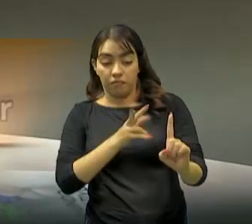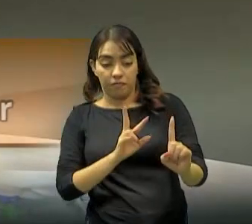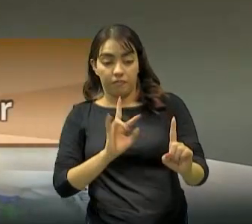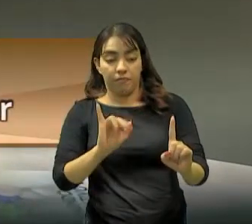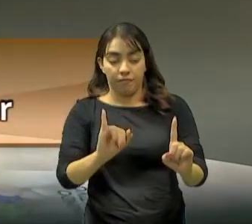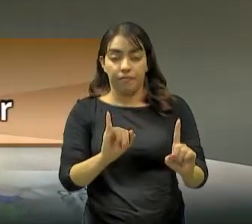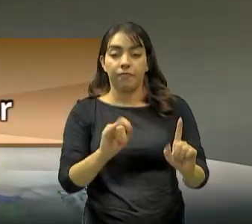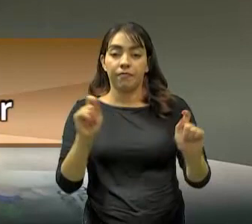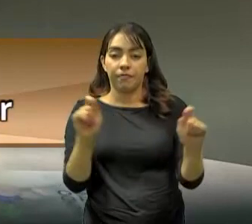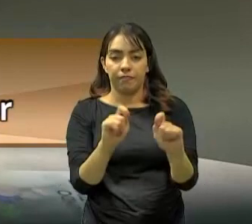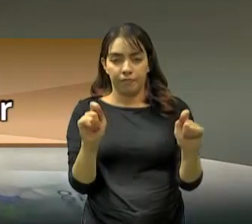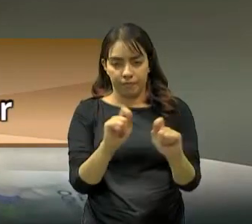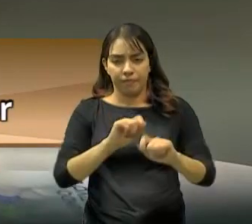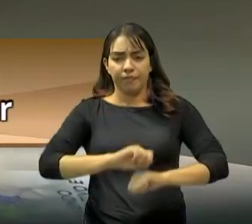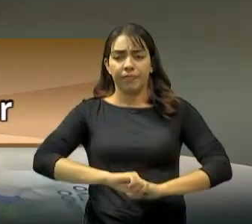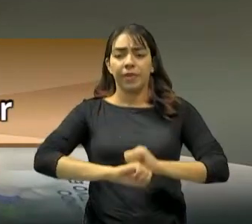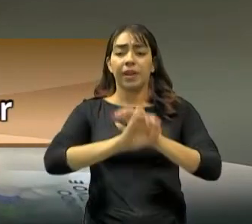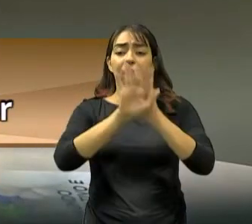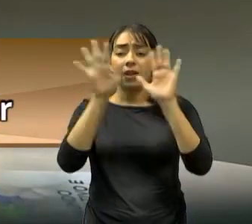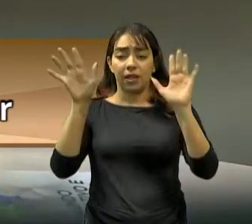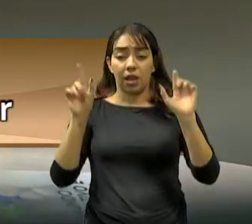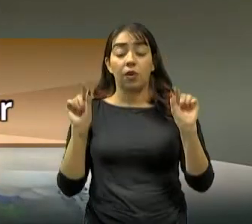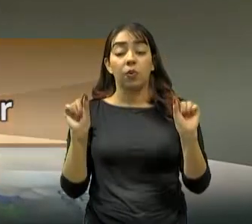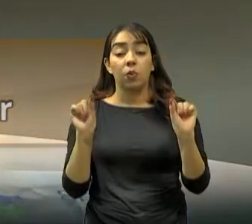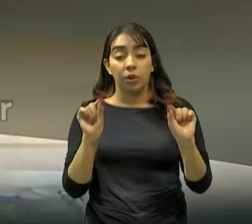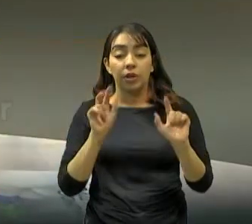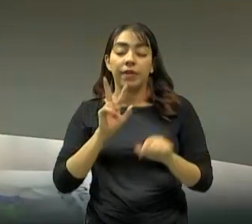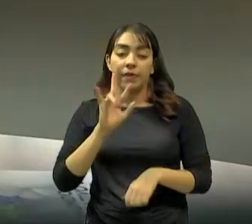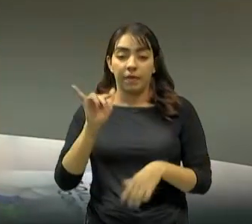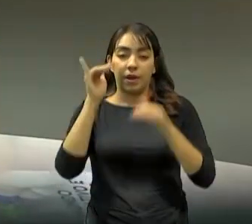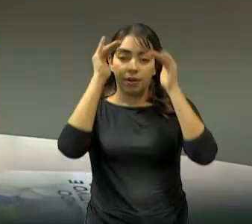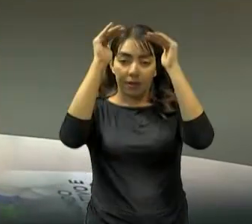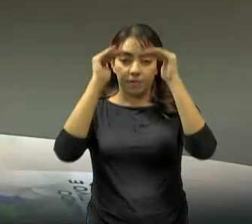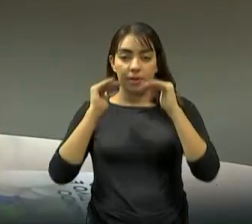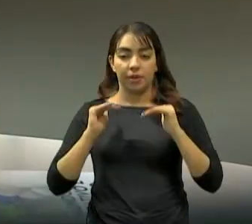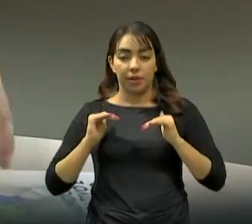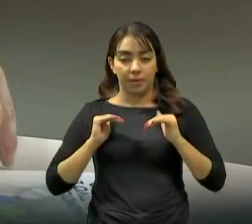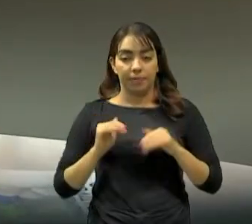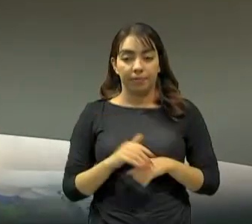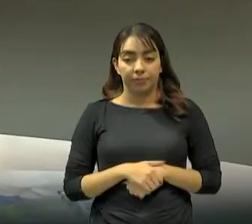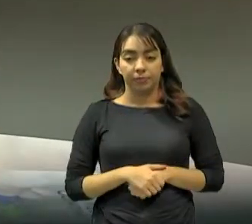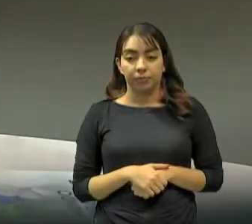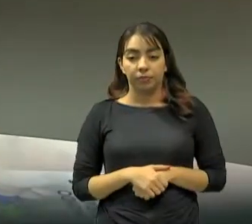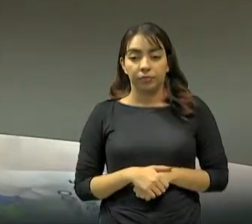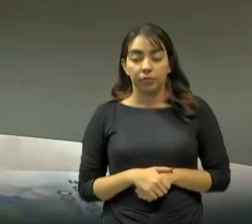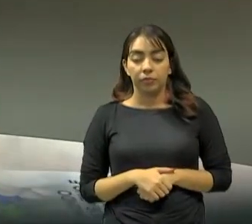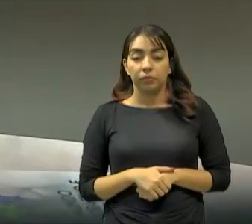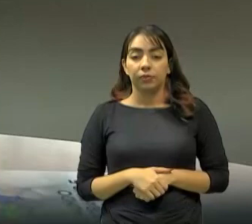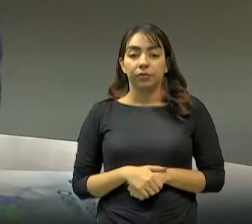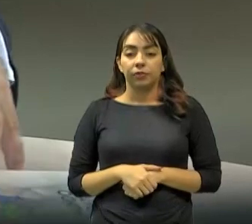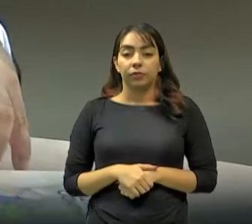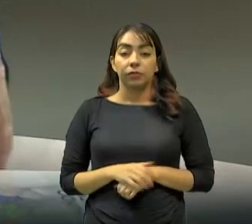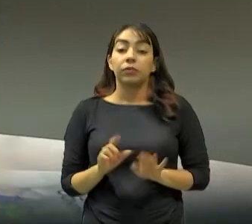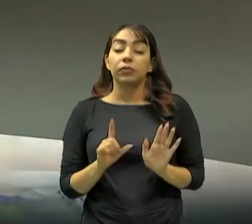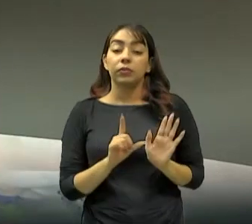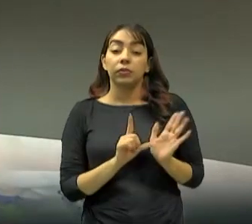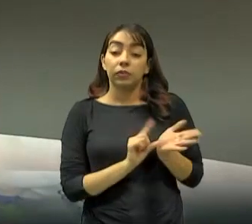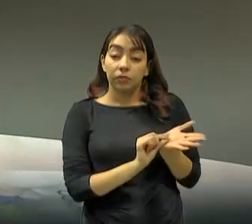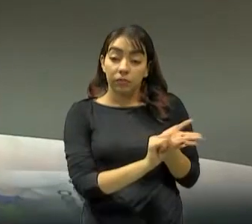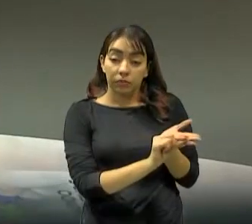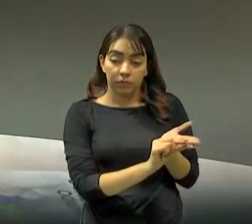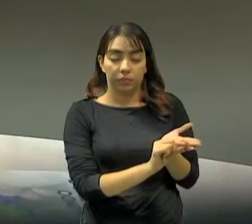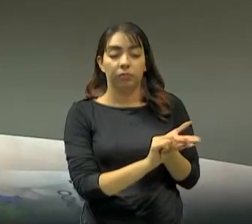terem ali uma clareza de que temos um espelho ali para seguir. E praticamente todos esses arquivos, esses artigos, né, eles